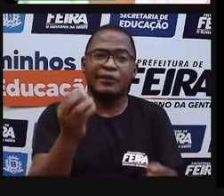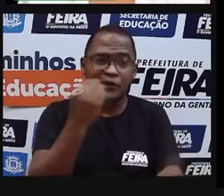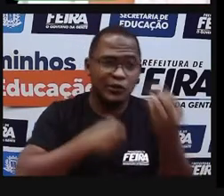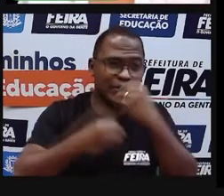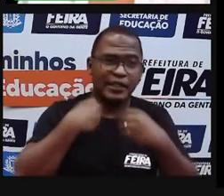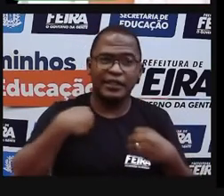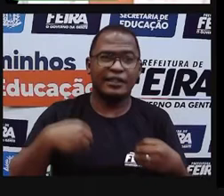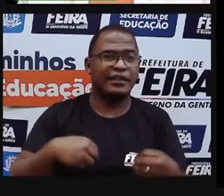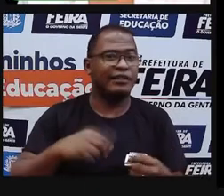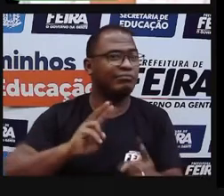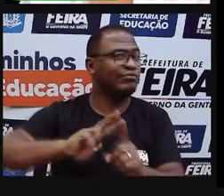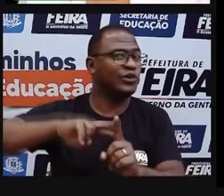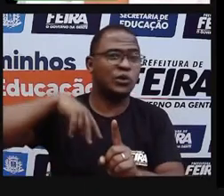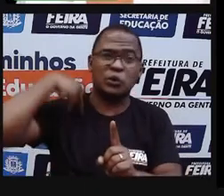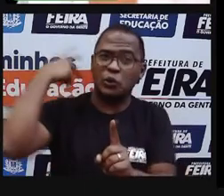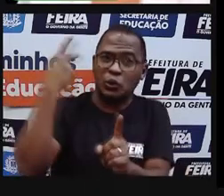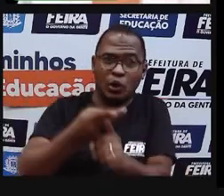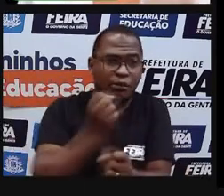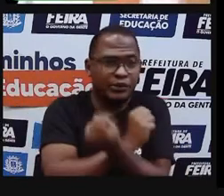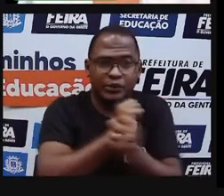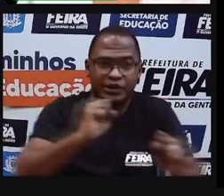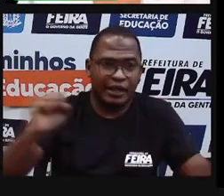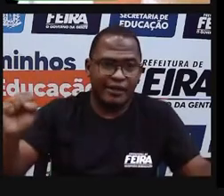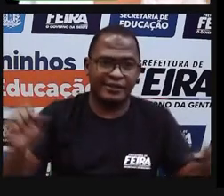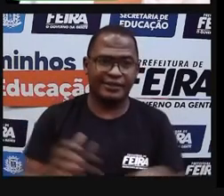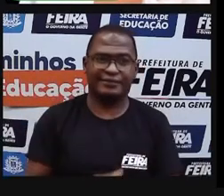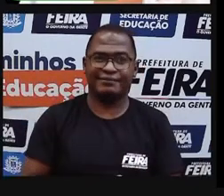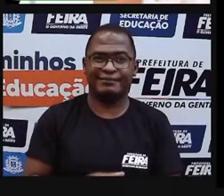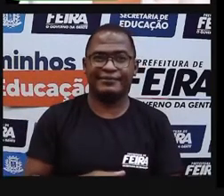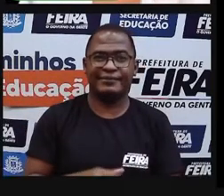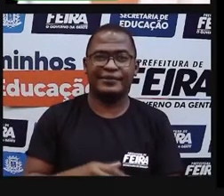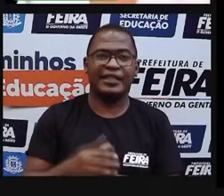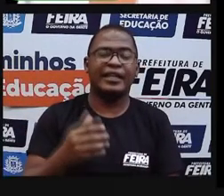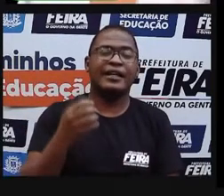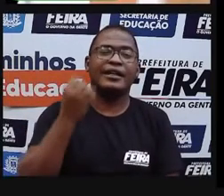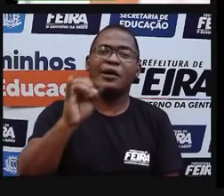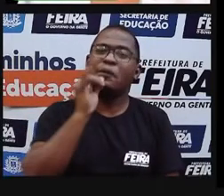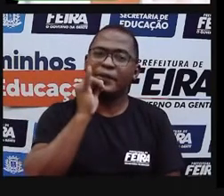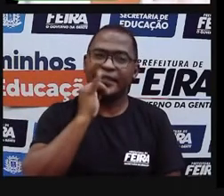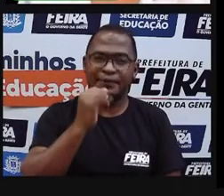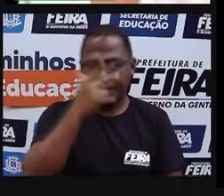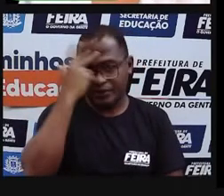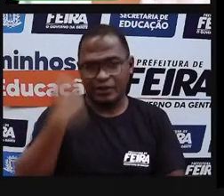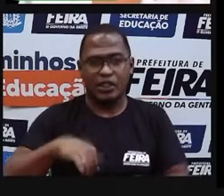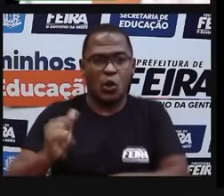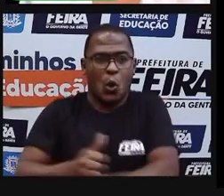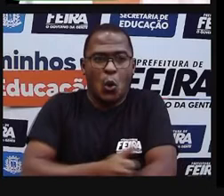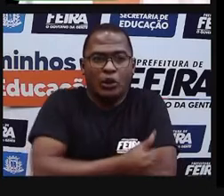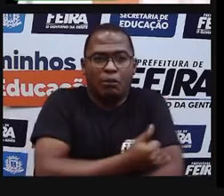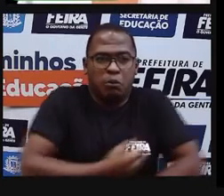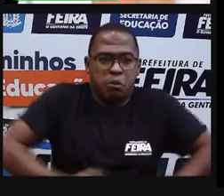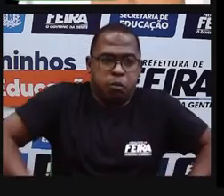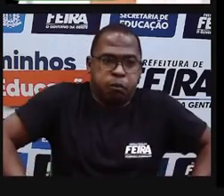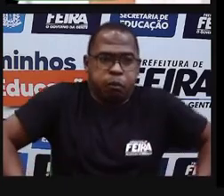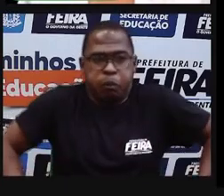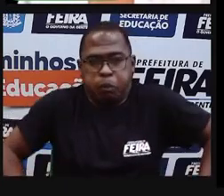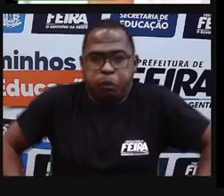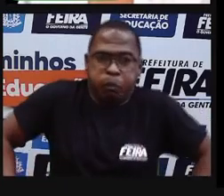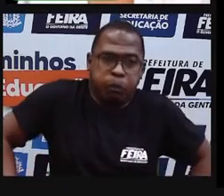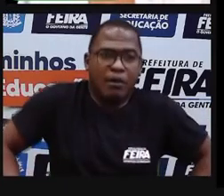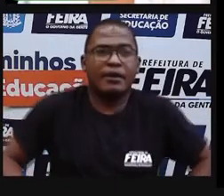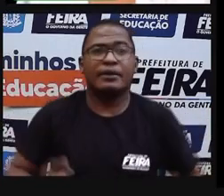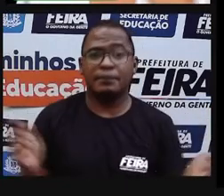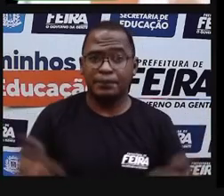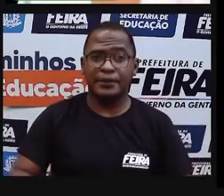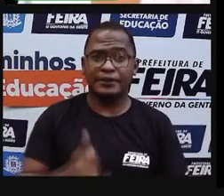Controla o nosso peso. Você sabe que quando a gente está com excesso de peso. Muitas doenças vêm juntas. Melhora o bom